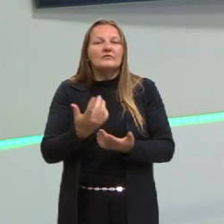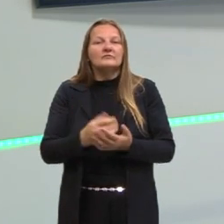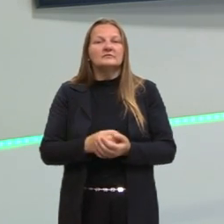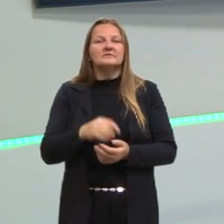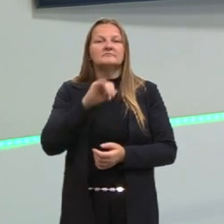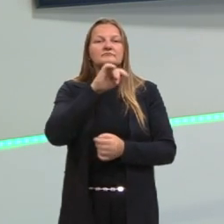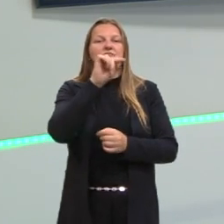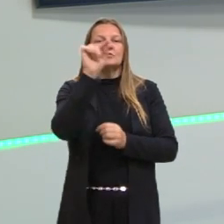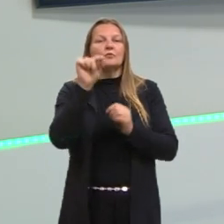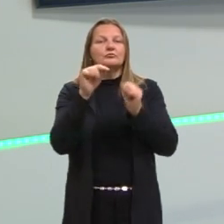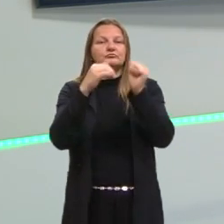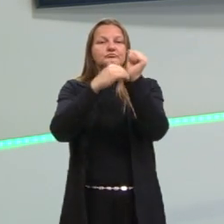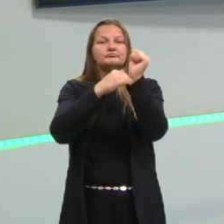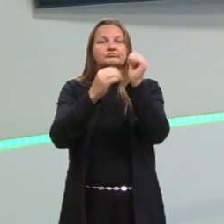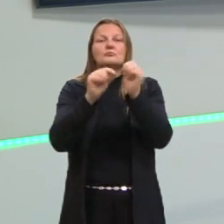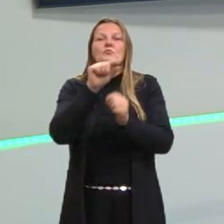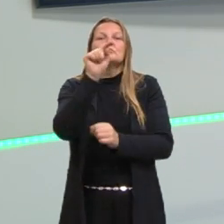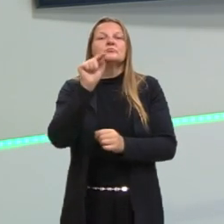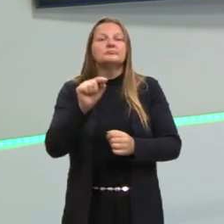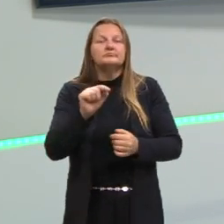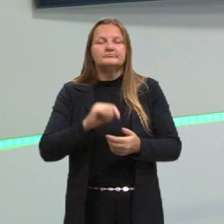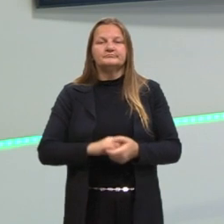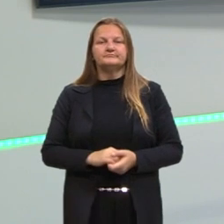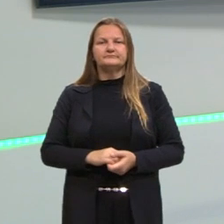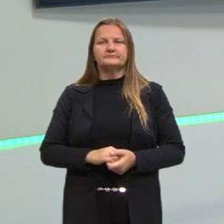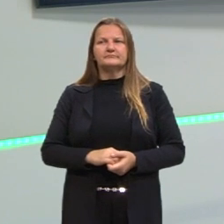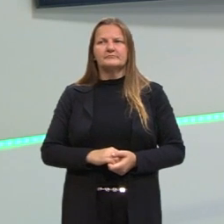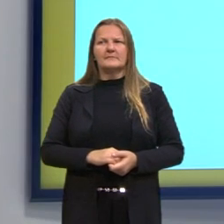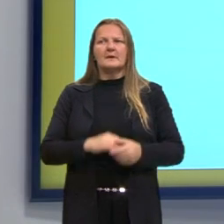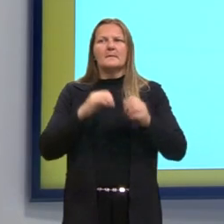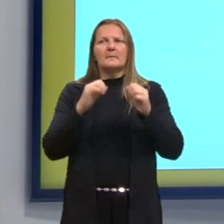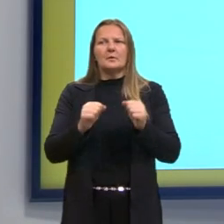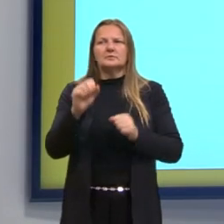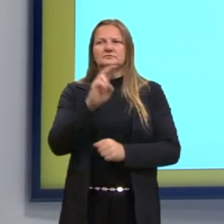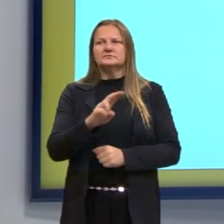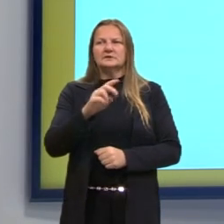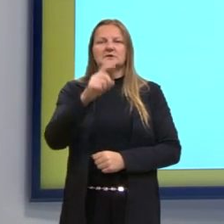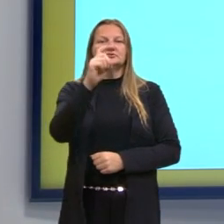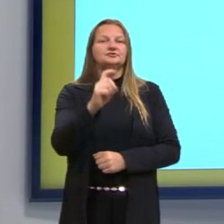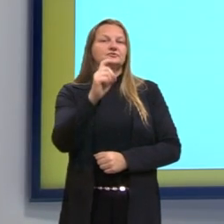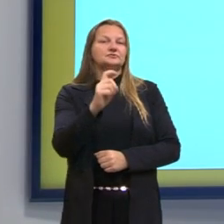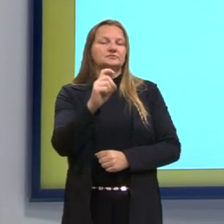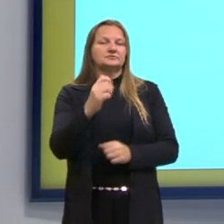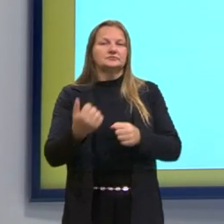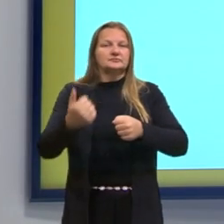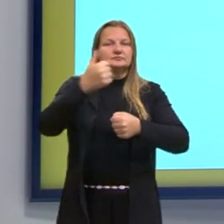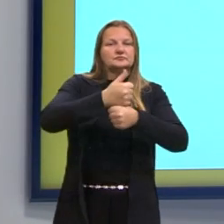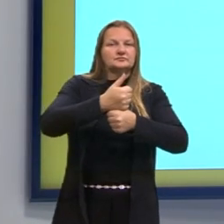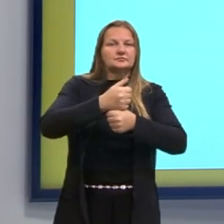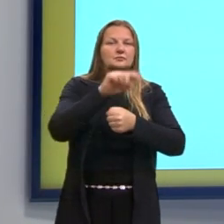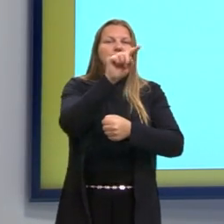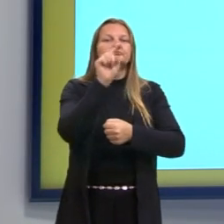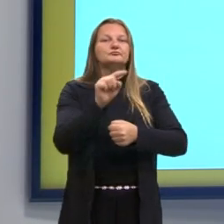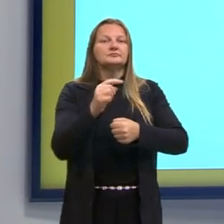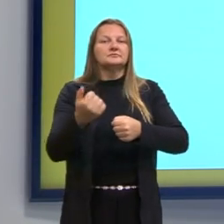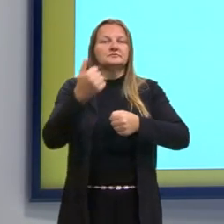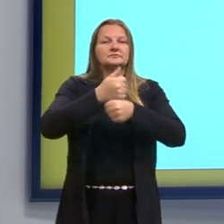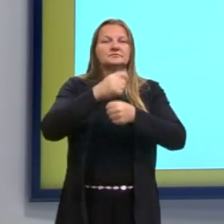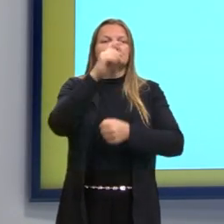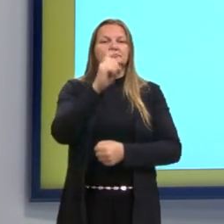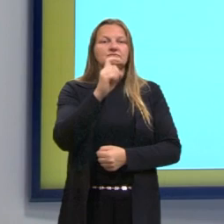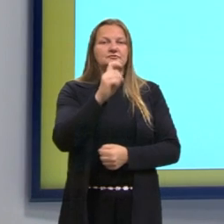incógnita. Geralmente, a incógnita, nós utilizamos o x. Então, aqui eu deixei x